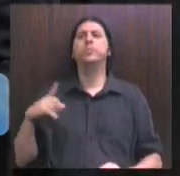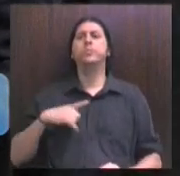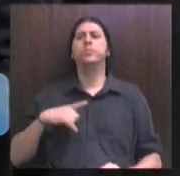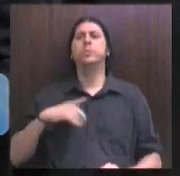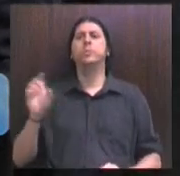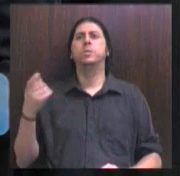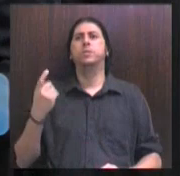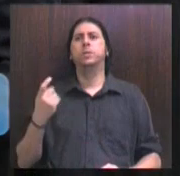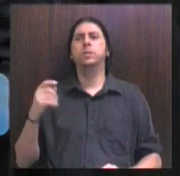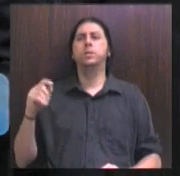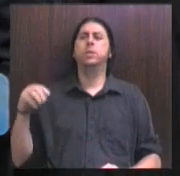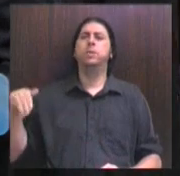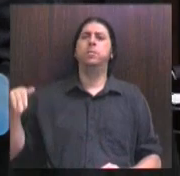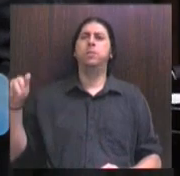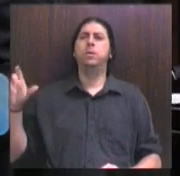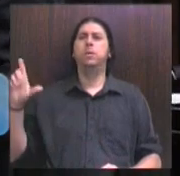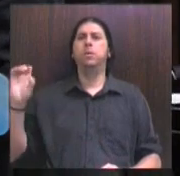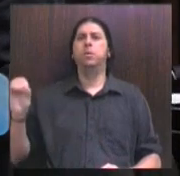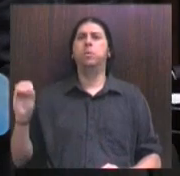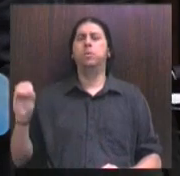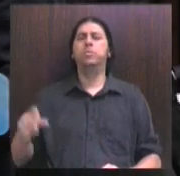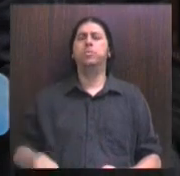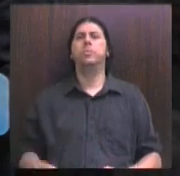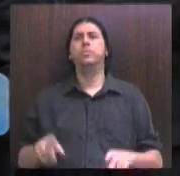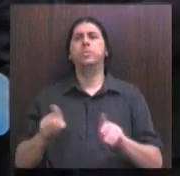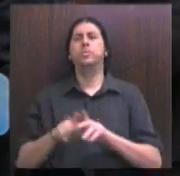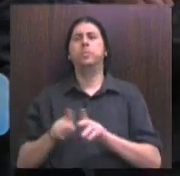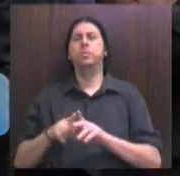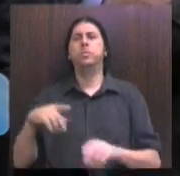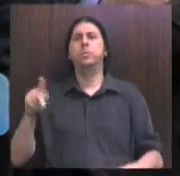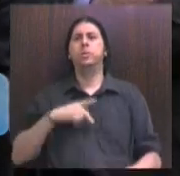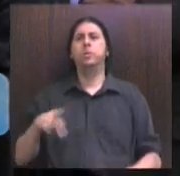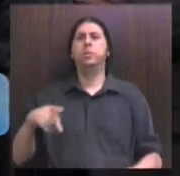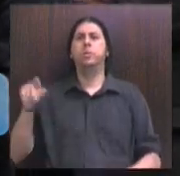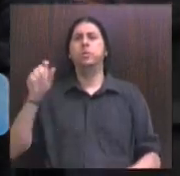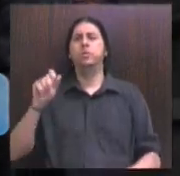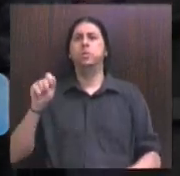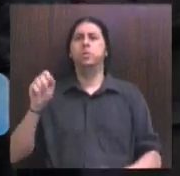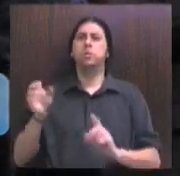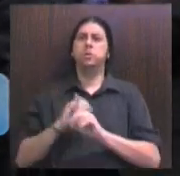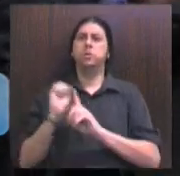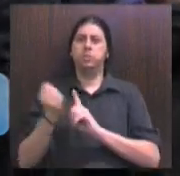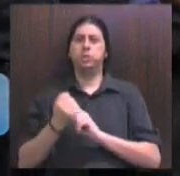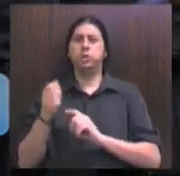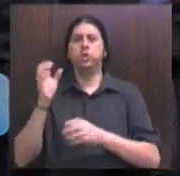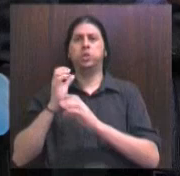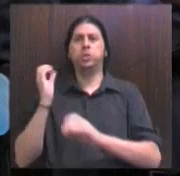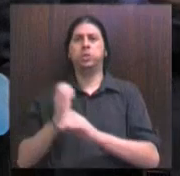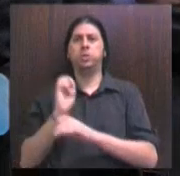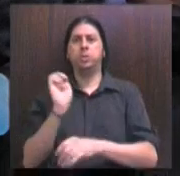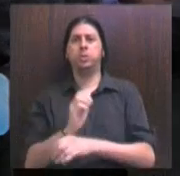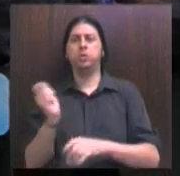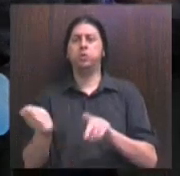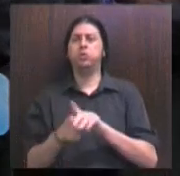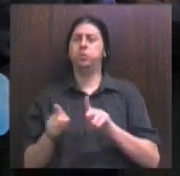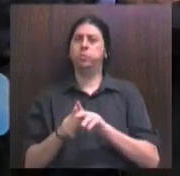Júnior, doutor Luiz Roberto Ponte, presidente da Sociedade de Engenharia do Rio Grande do Sul,